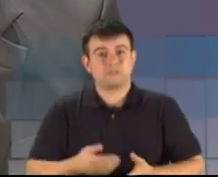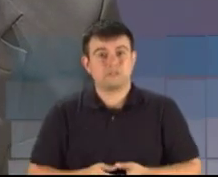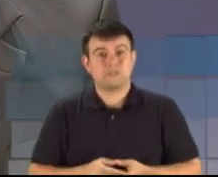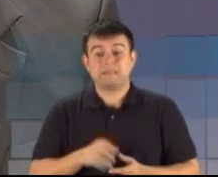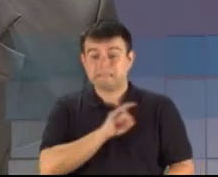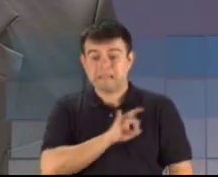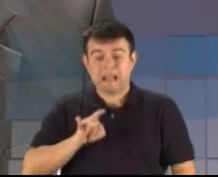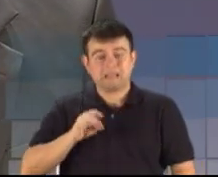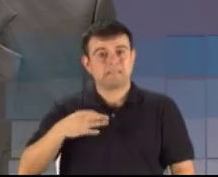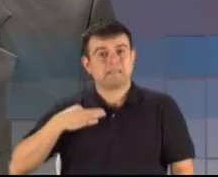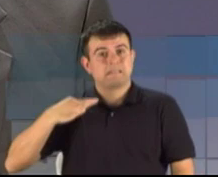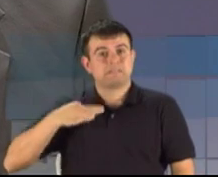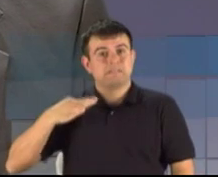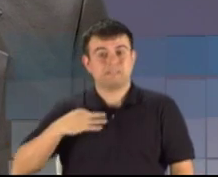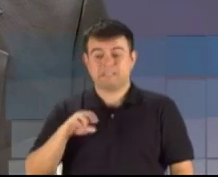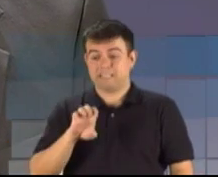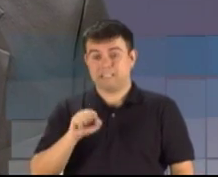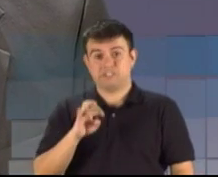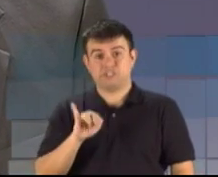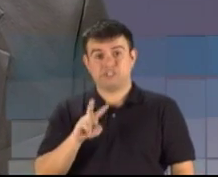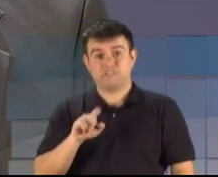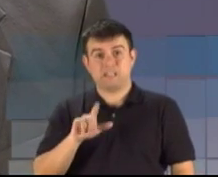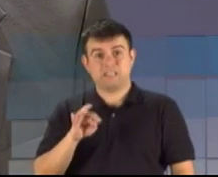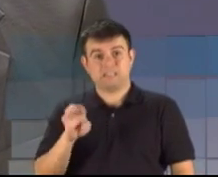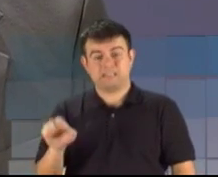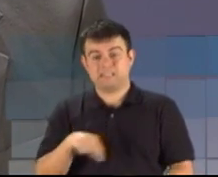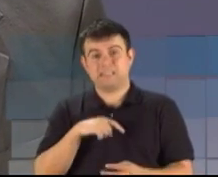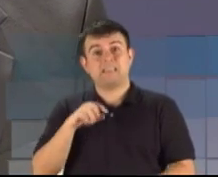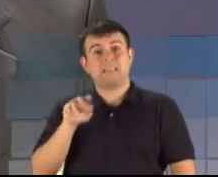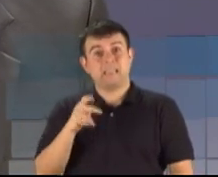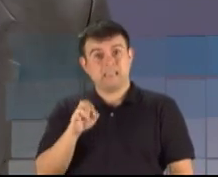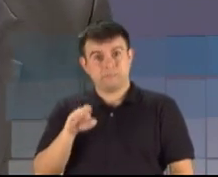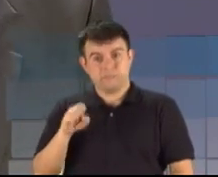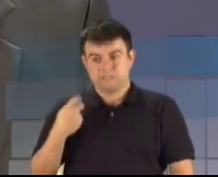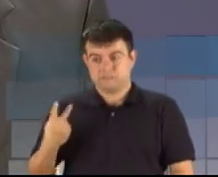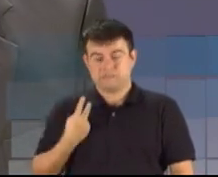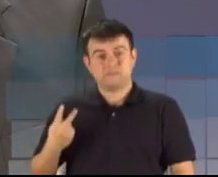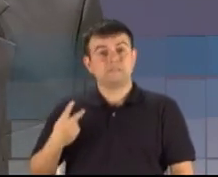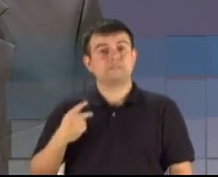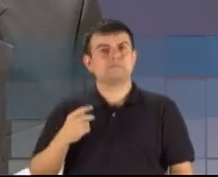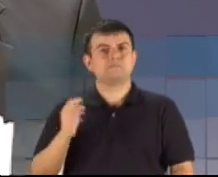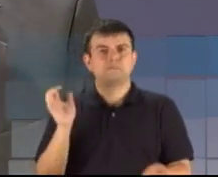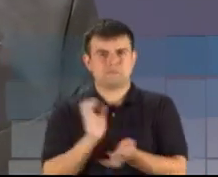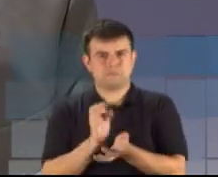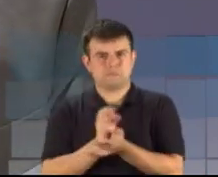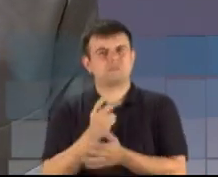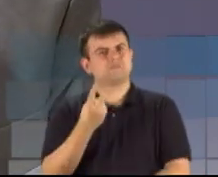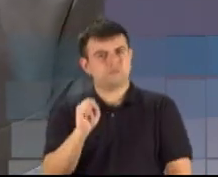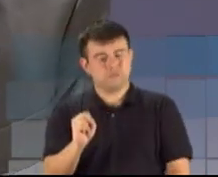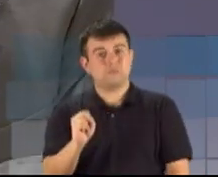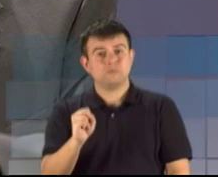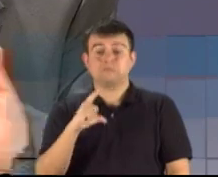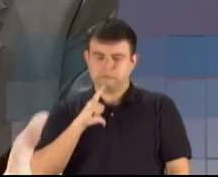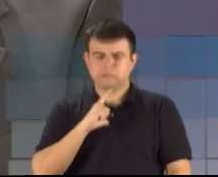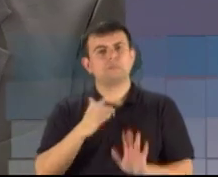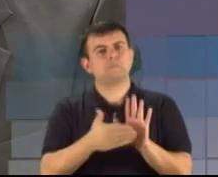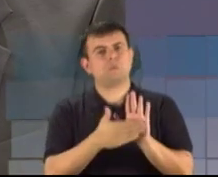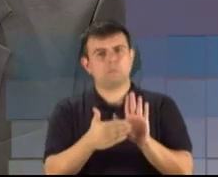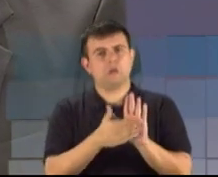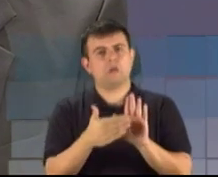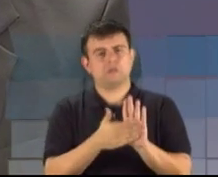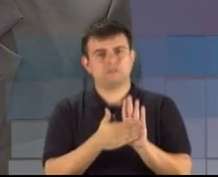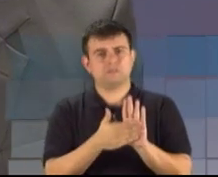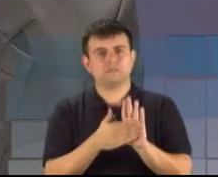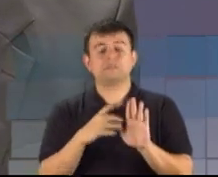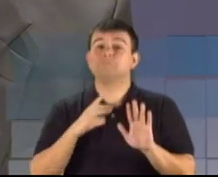governador. Estivalete e Hermes, PRTB 28, temos propostas, mas são propostas a serem debatidas